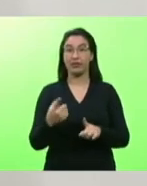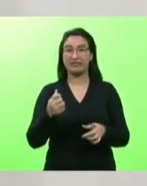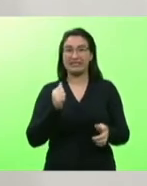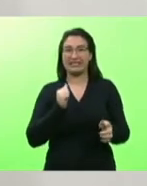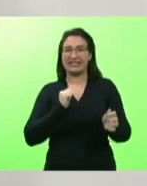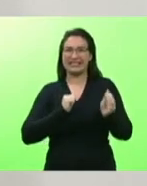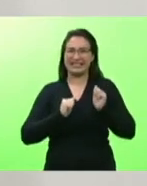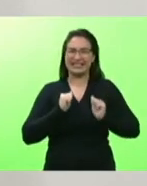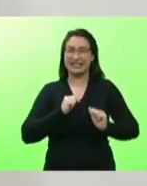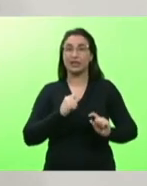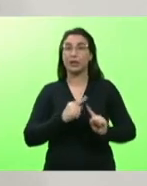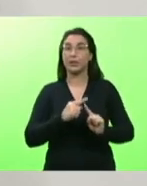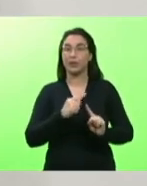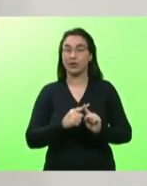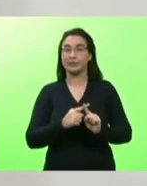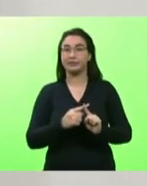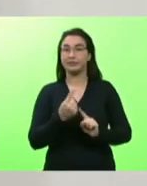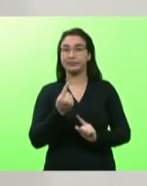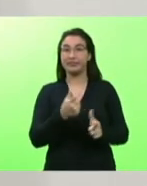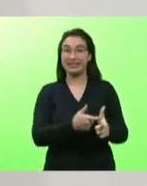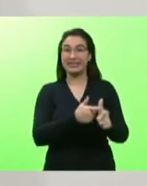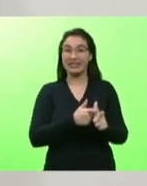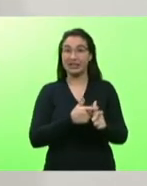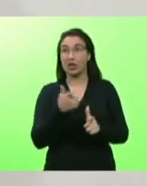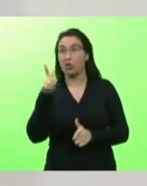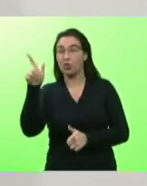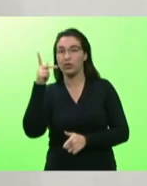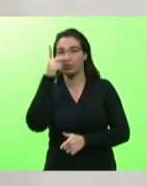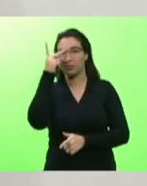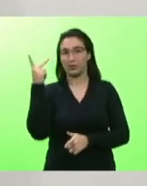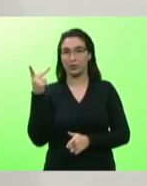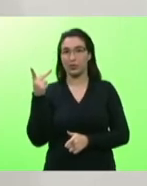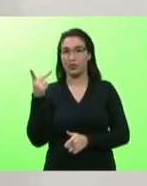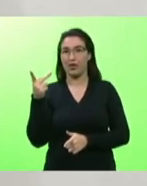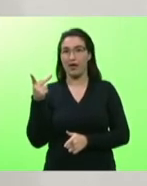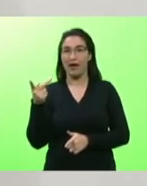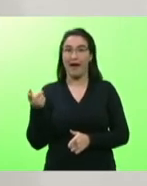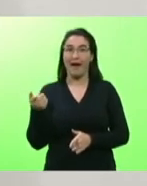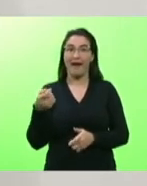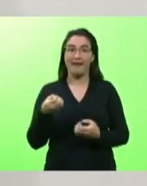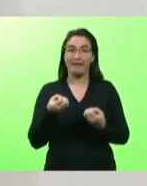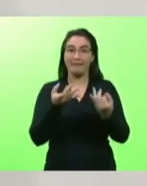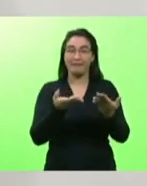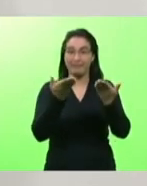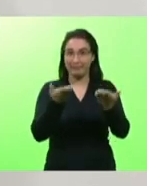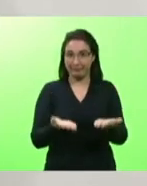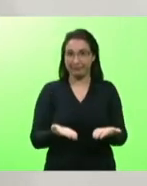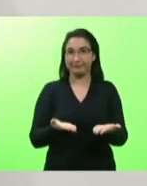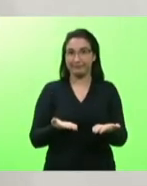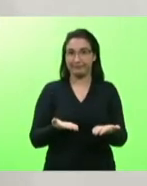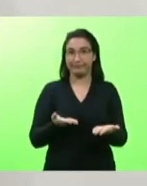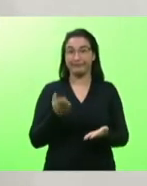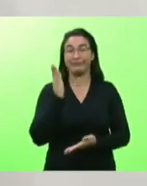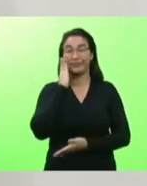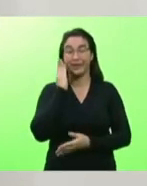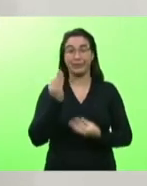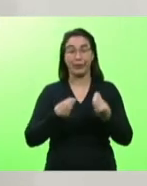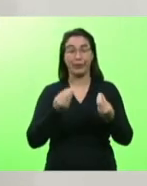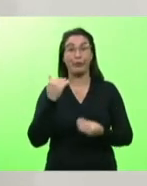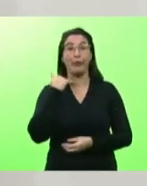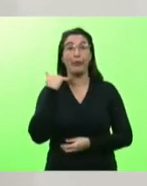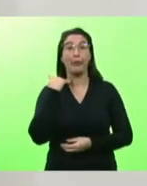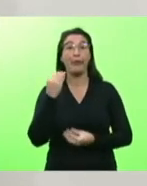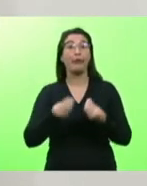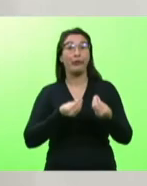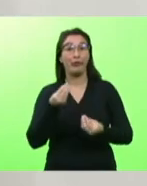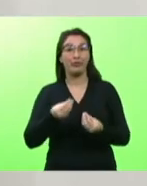dívida é do outro e de repente se ele não paga ele vem para o teu patrimônio e sabe que banco é um leão bem